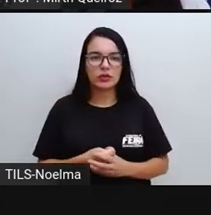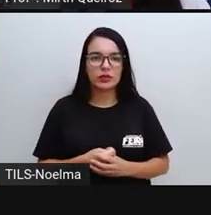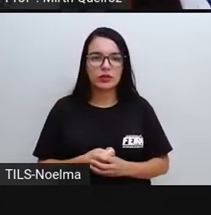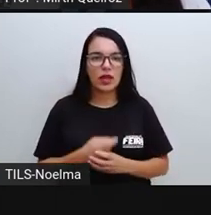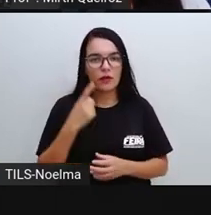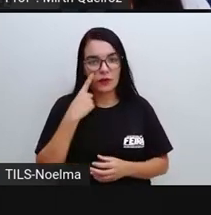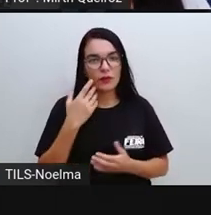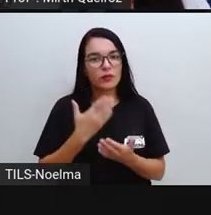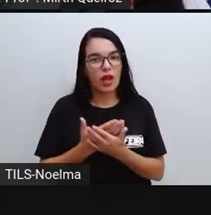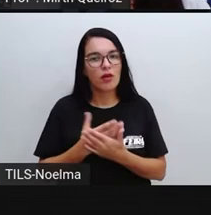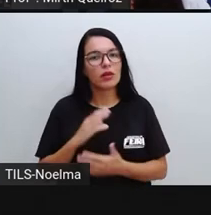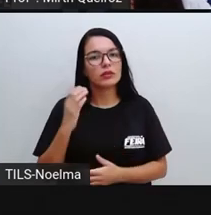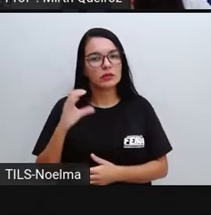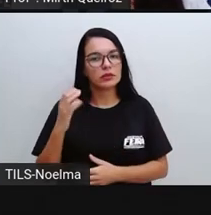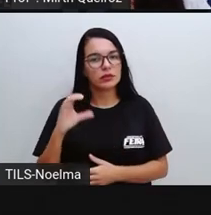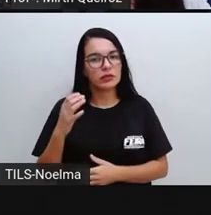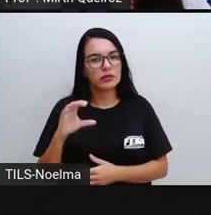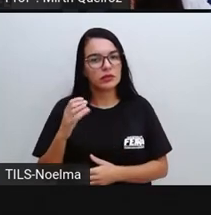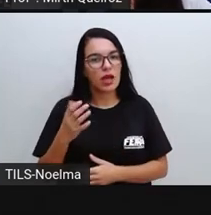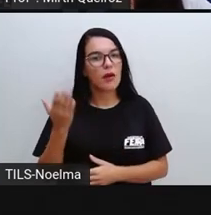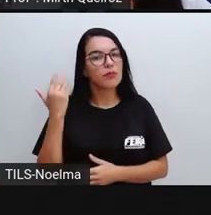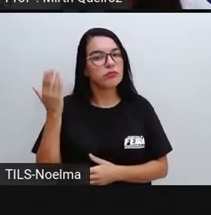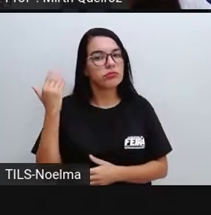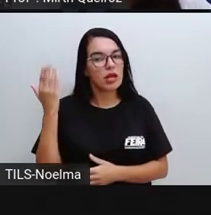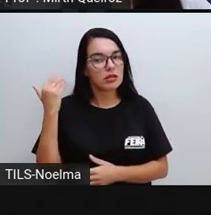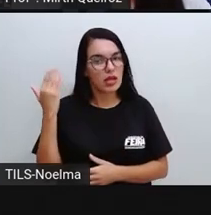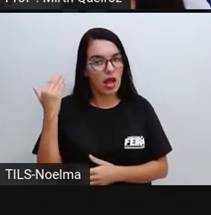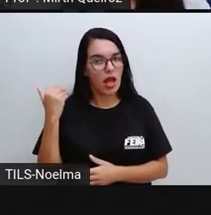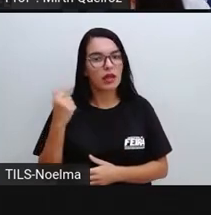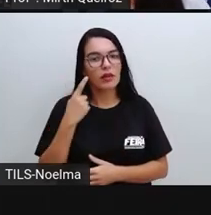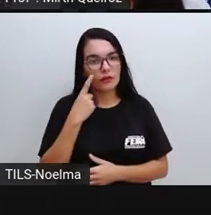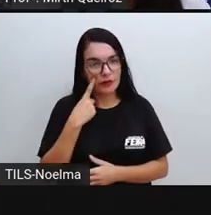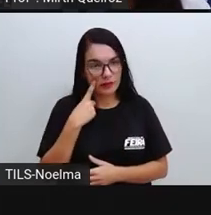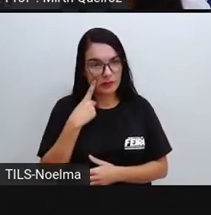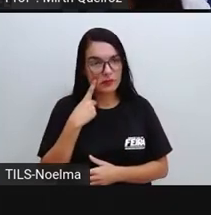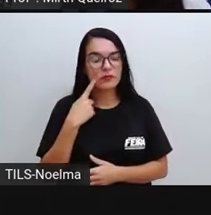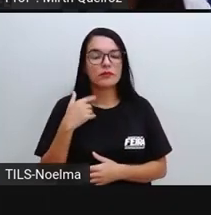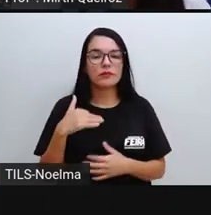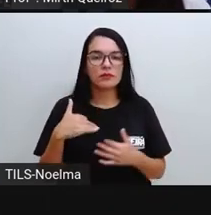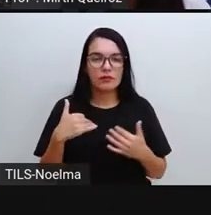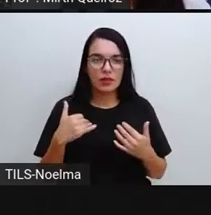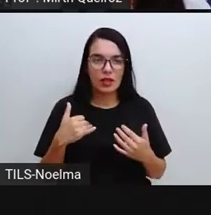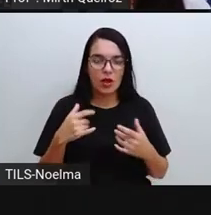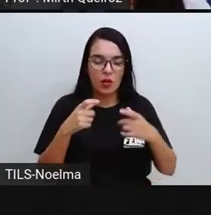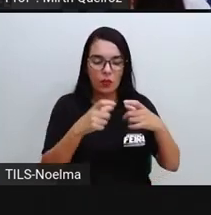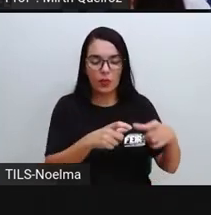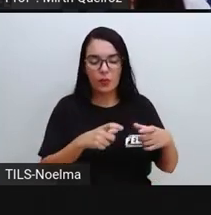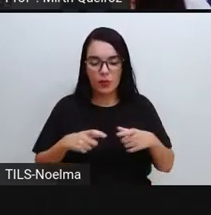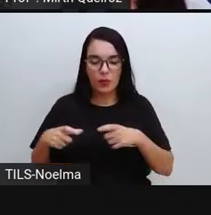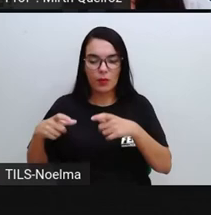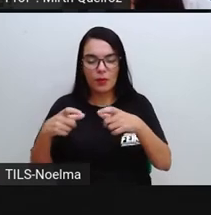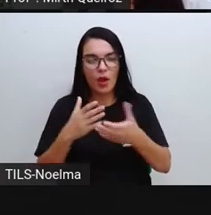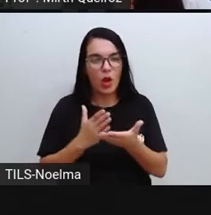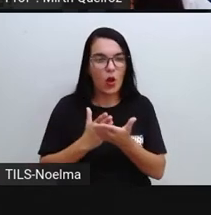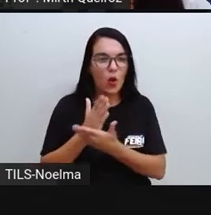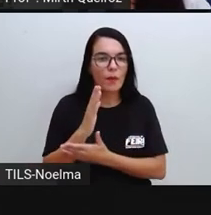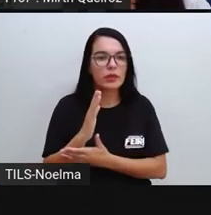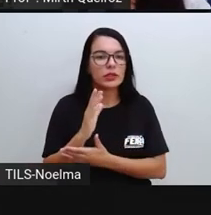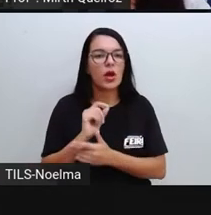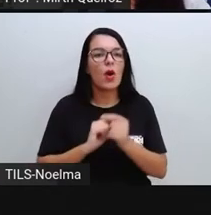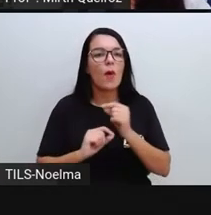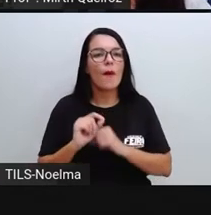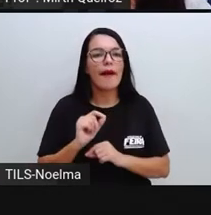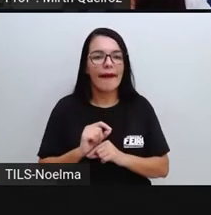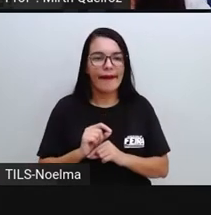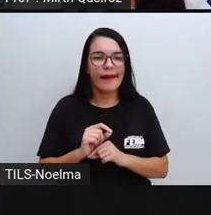aula de ciências, na nossa aula de ciências humanas, na nossa aula passada, onde a gente introduziu aí e começou a